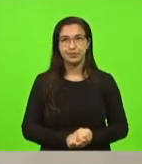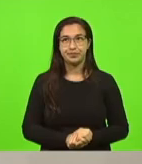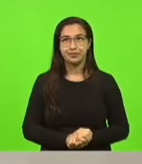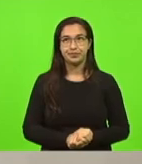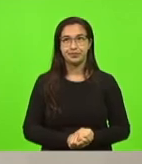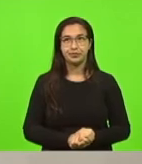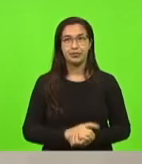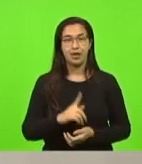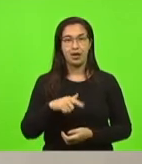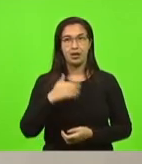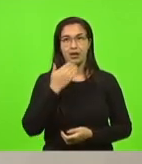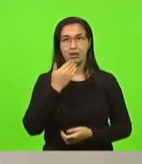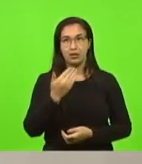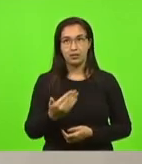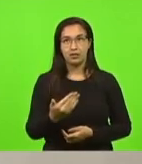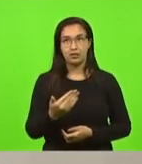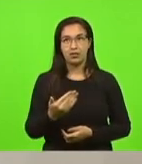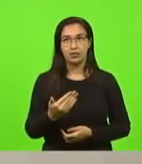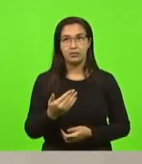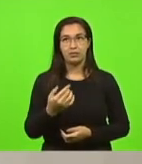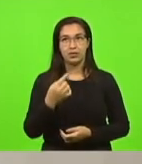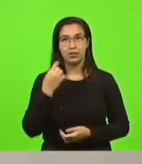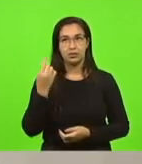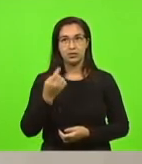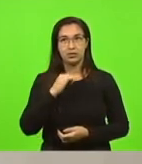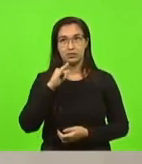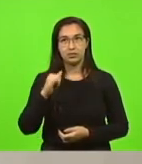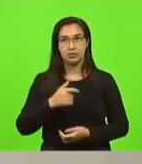requerimento, sua excelência, ao deputado Jerry Compe.